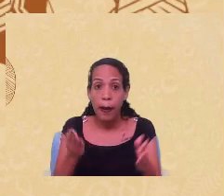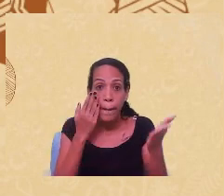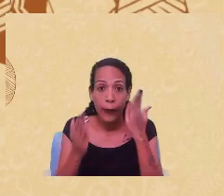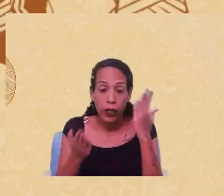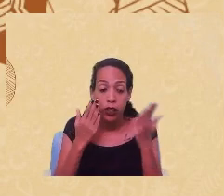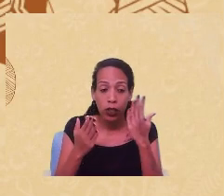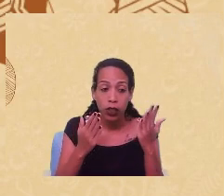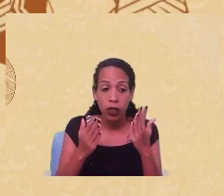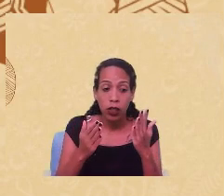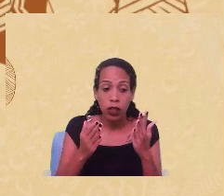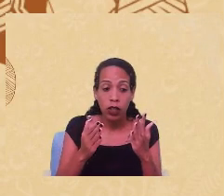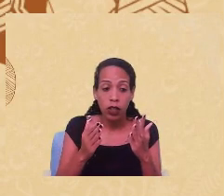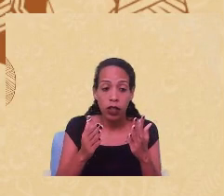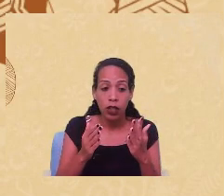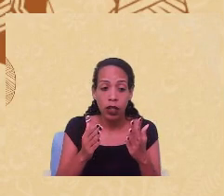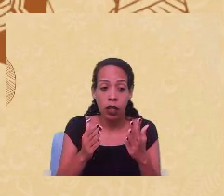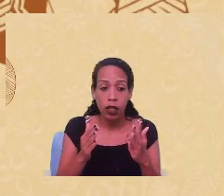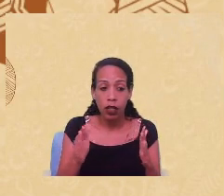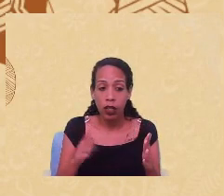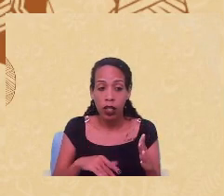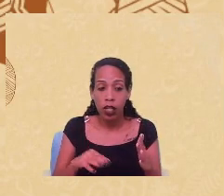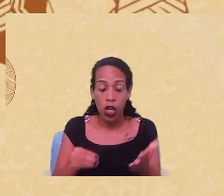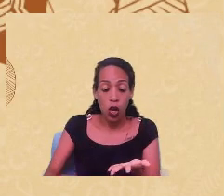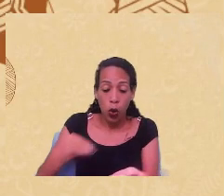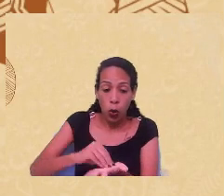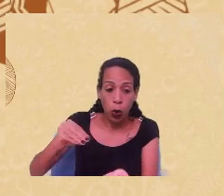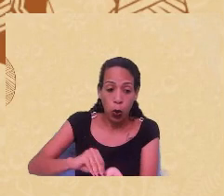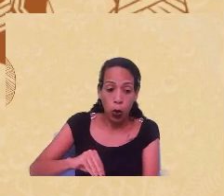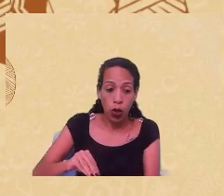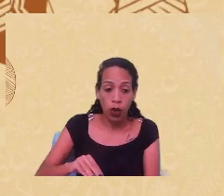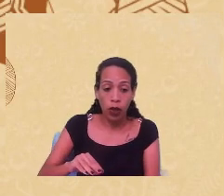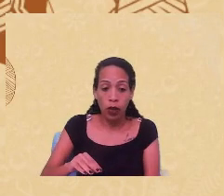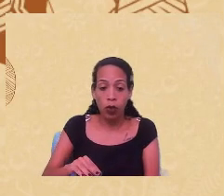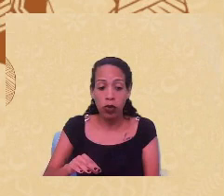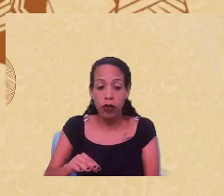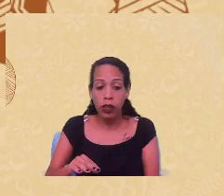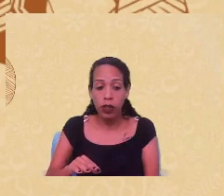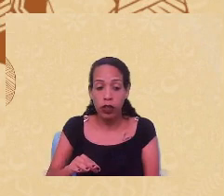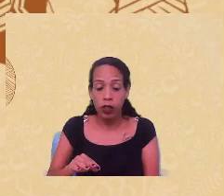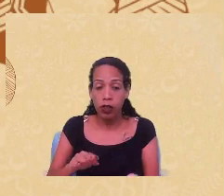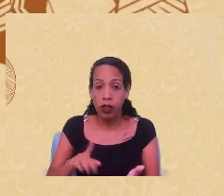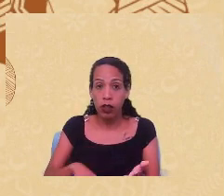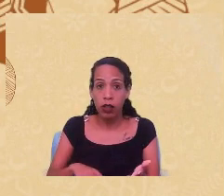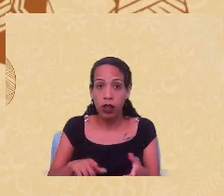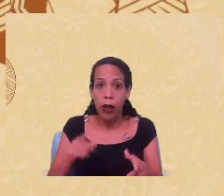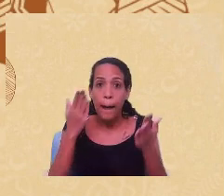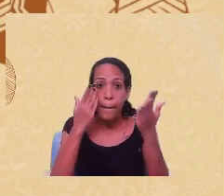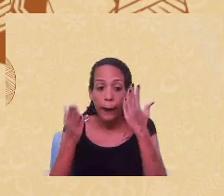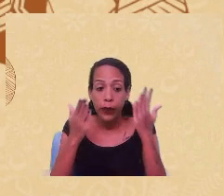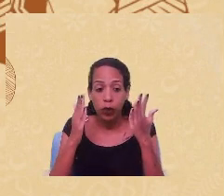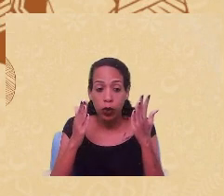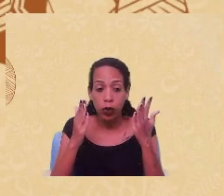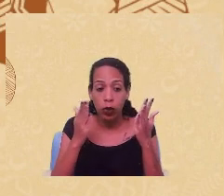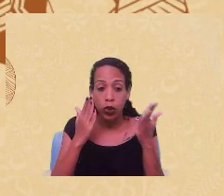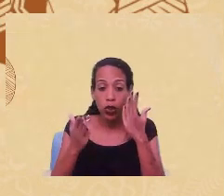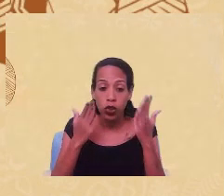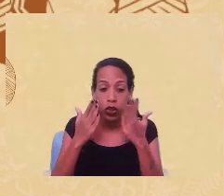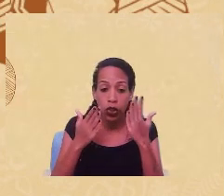pode colaborar para que a gente racialize, inclusive, essa epistemologia de um modo diverso.